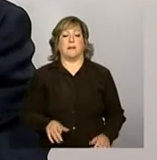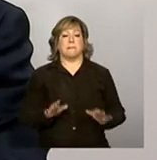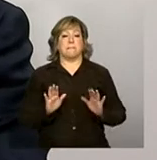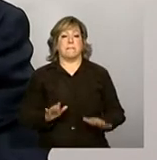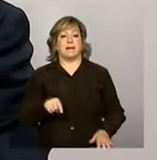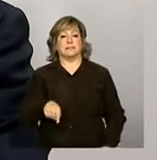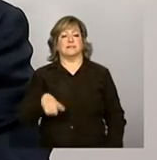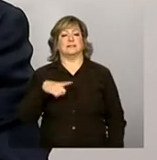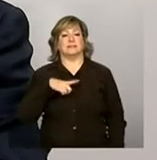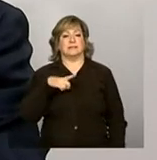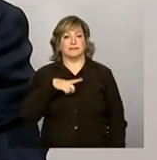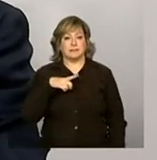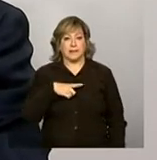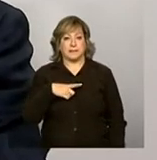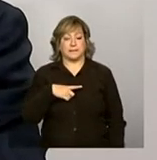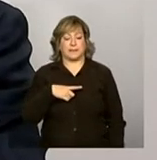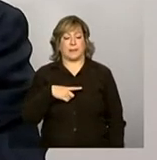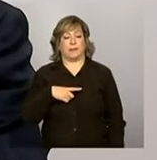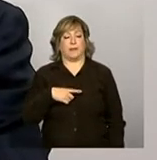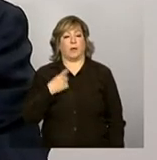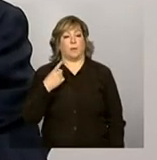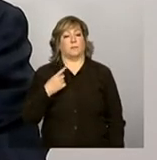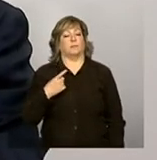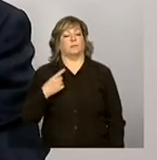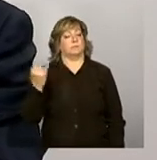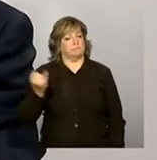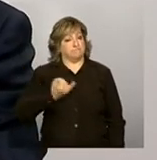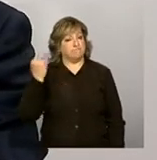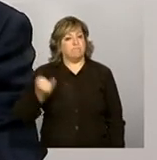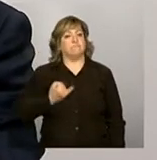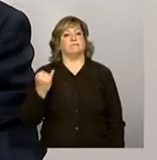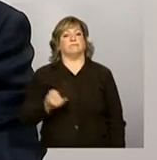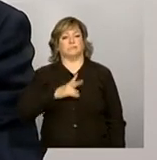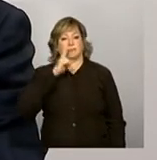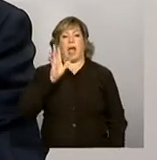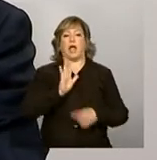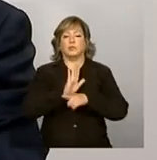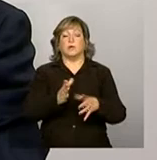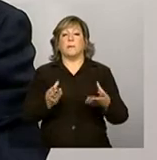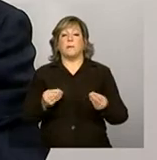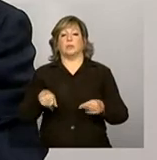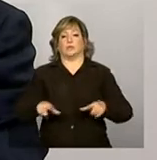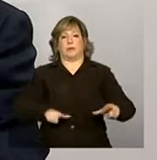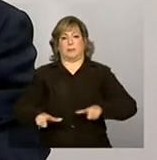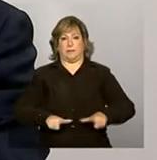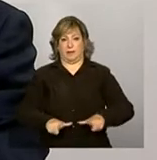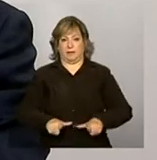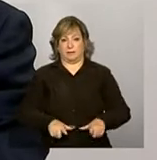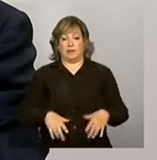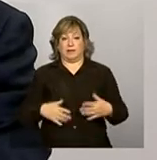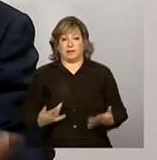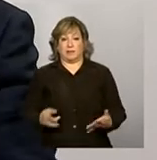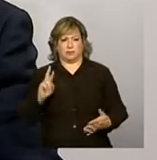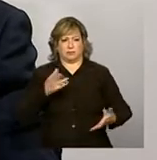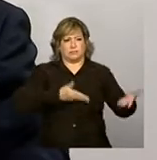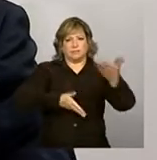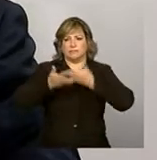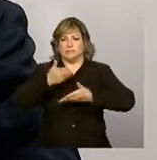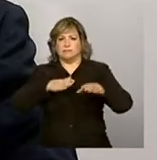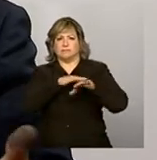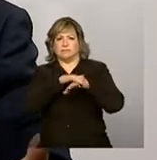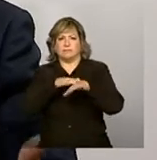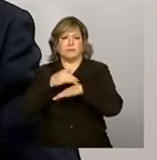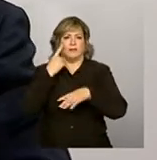um impacto relevante e ajuda bastante a gestão. Então, o papel de articular, de